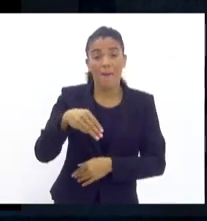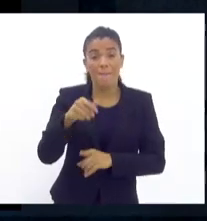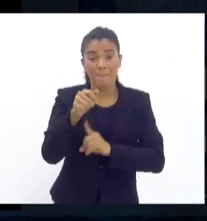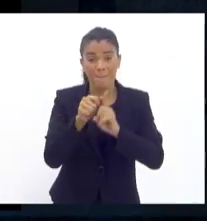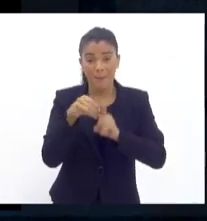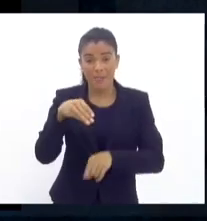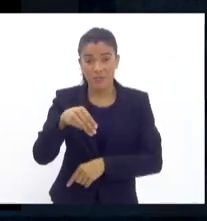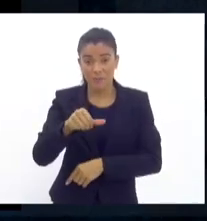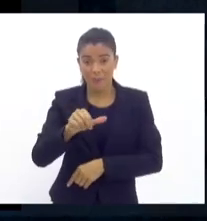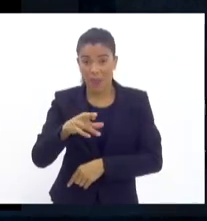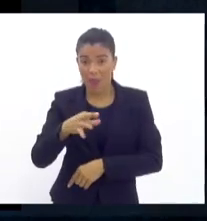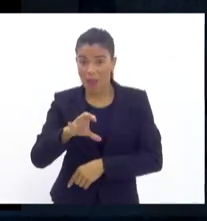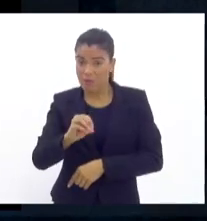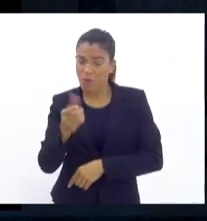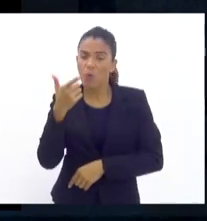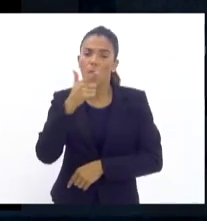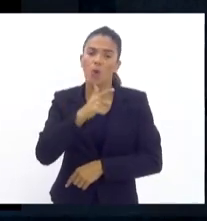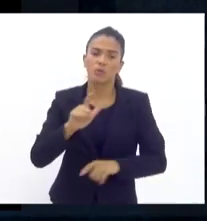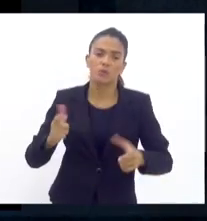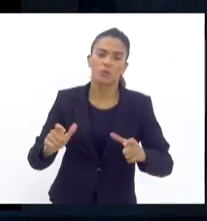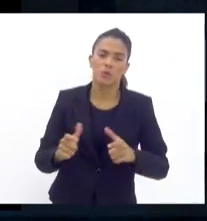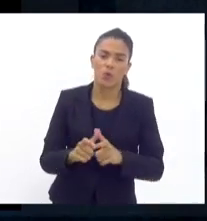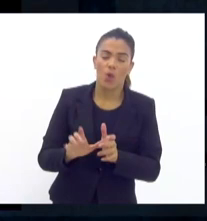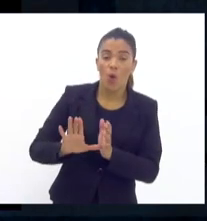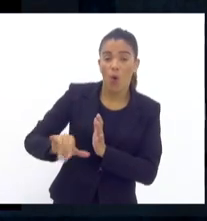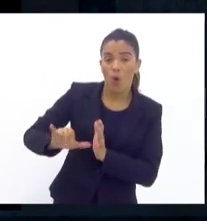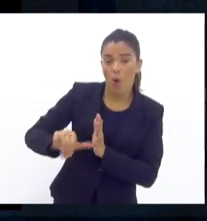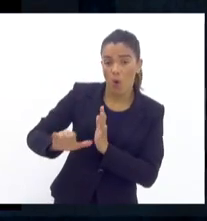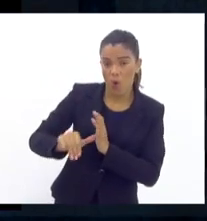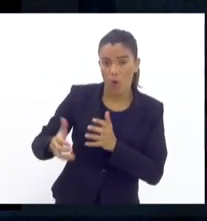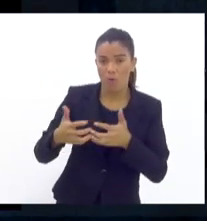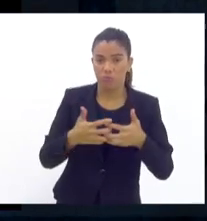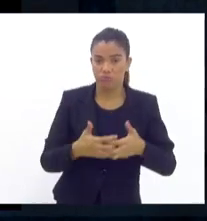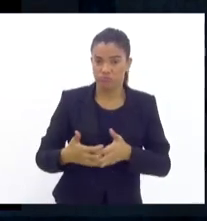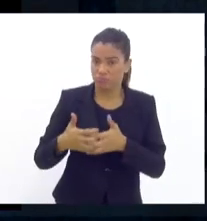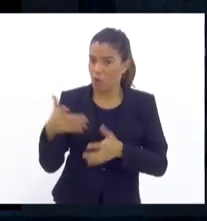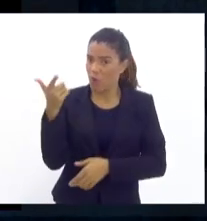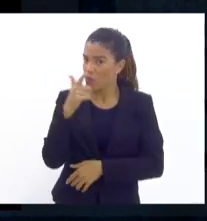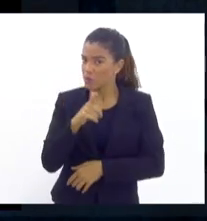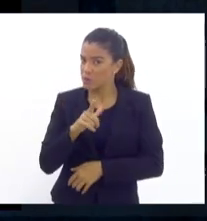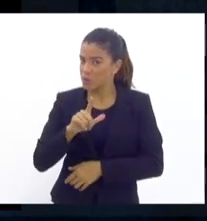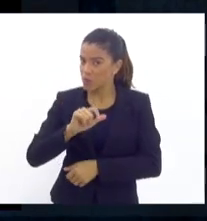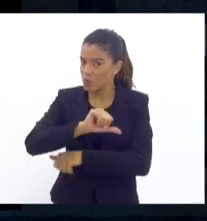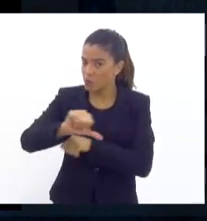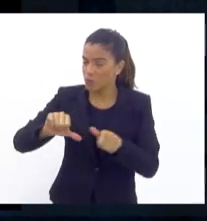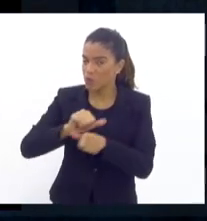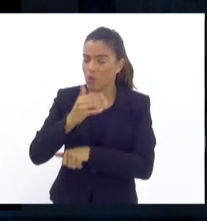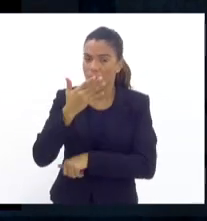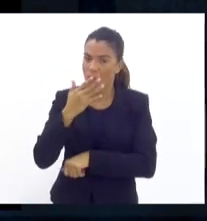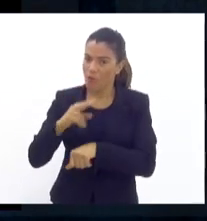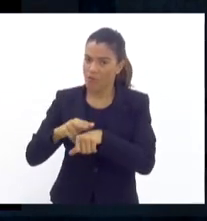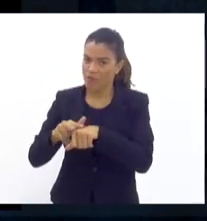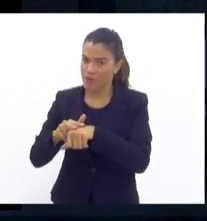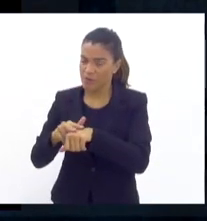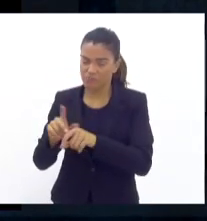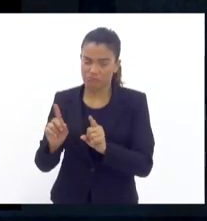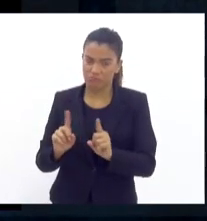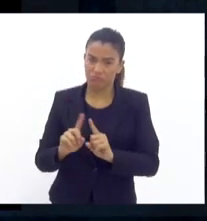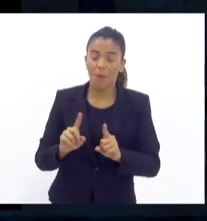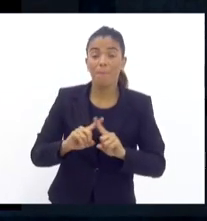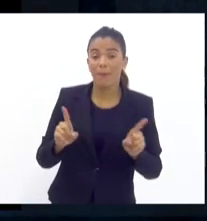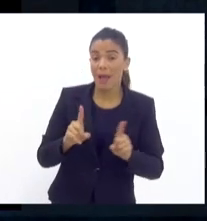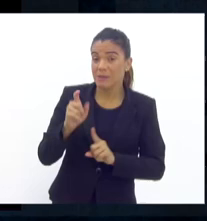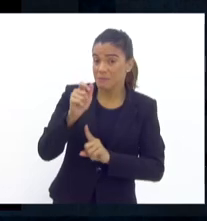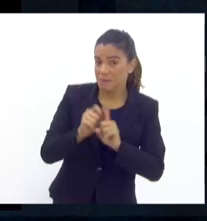baixar bastante o número de roubo de carga, não ficamos no verde na meta, mas em abril a gente já